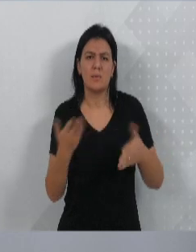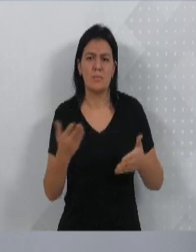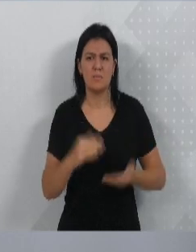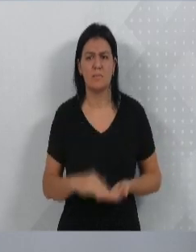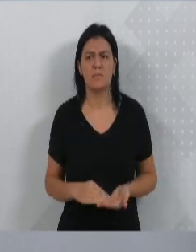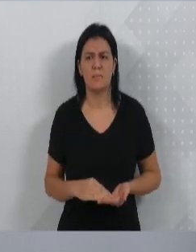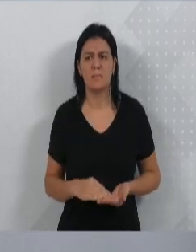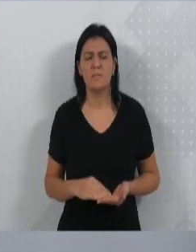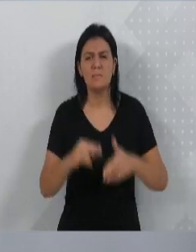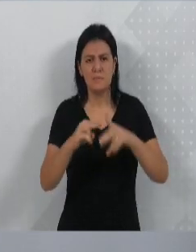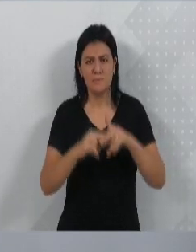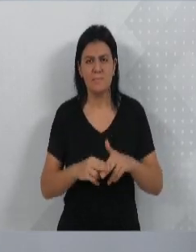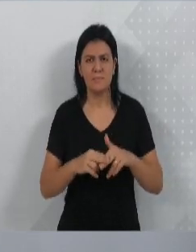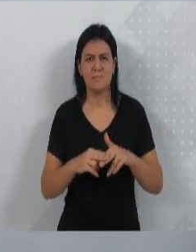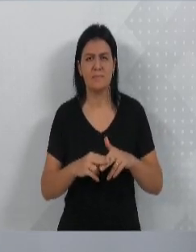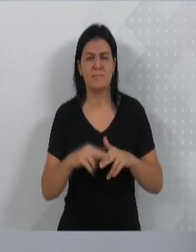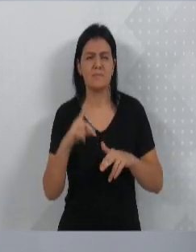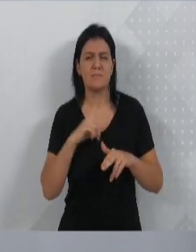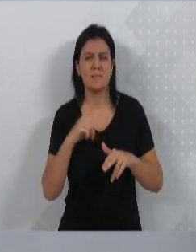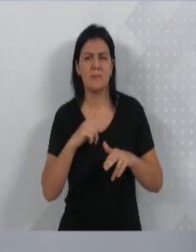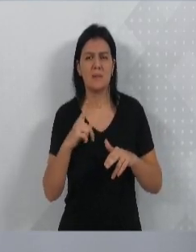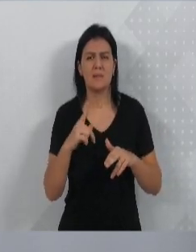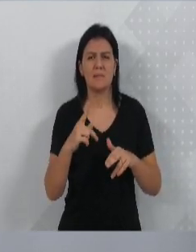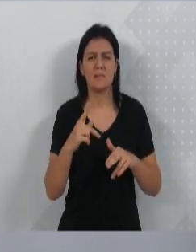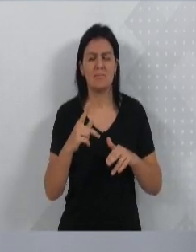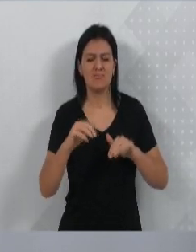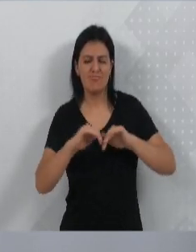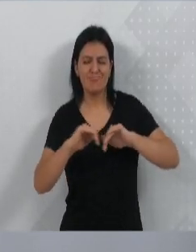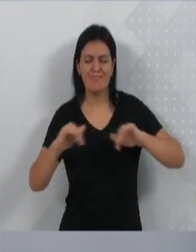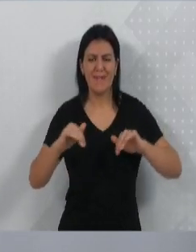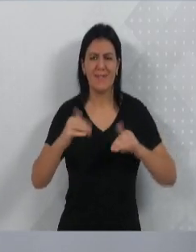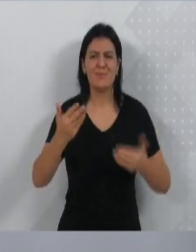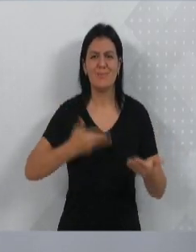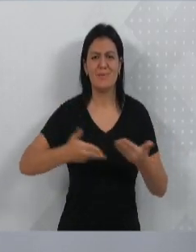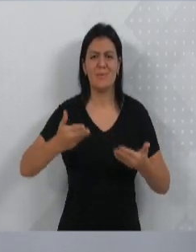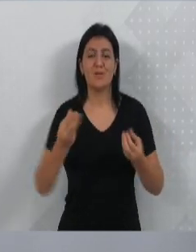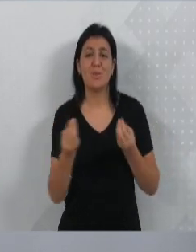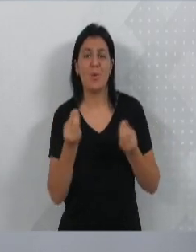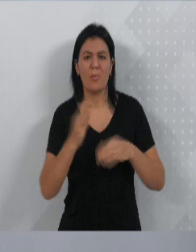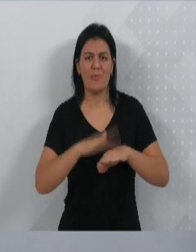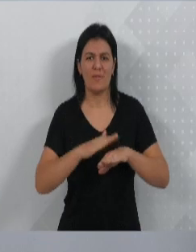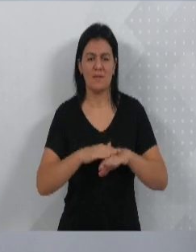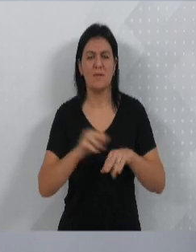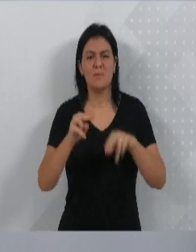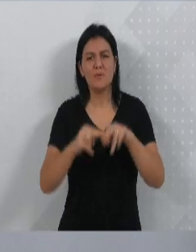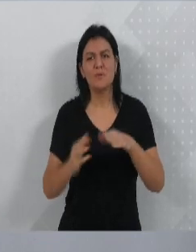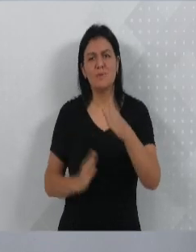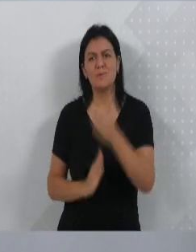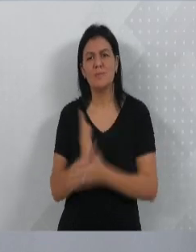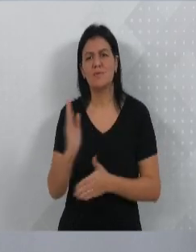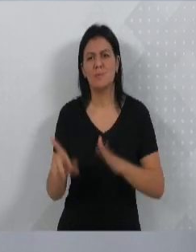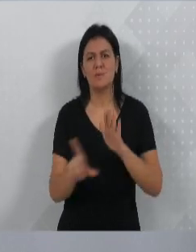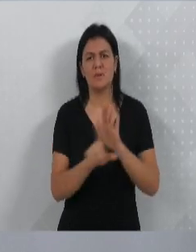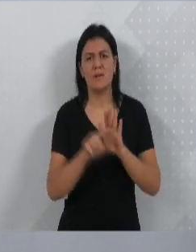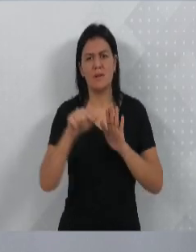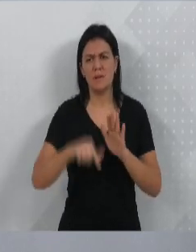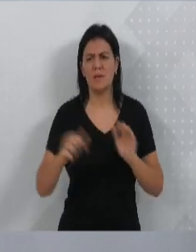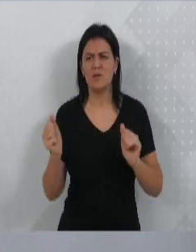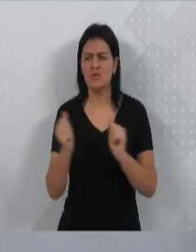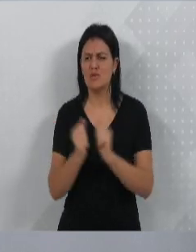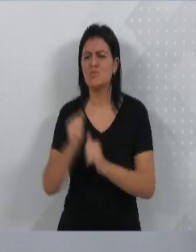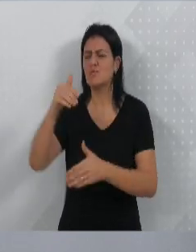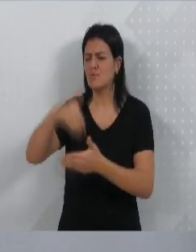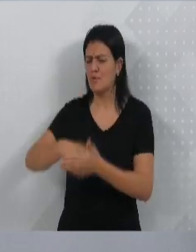muitos tinham tratamento diferenciado, distinto. E nós conseguimos aqui, aprovamos essa legislação de forma unânime, com todos os votos